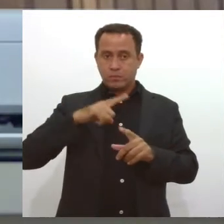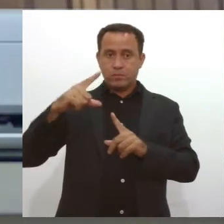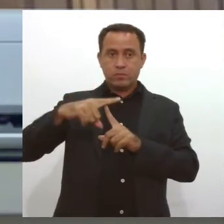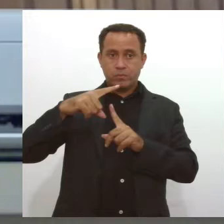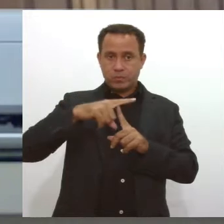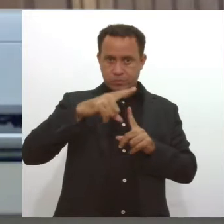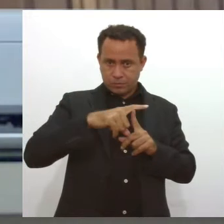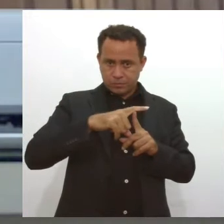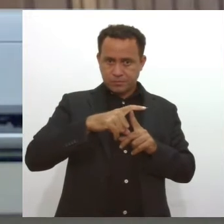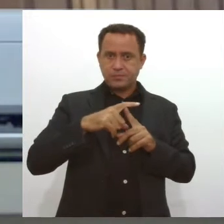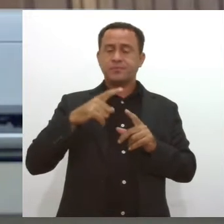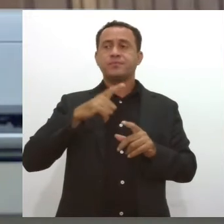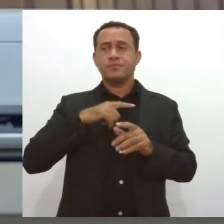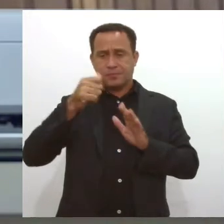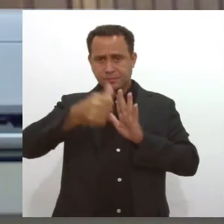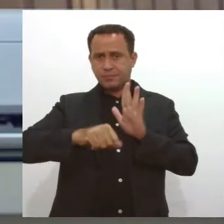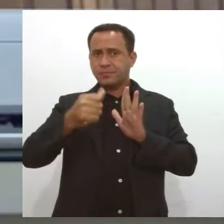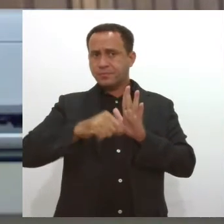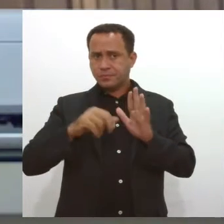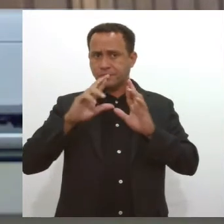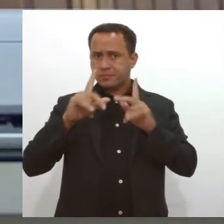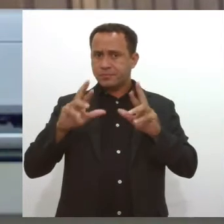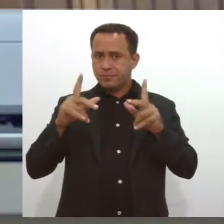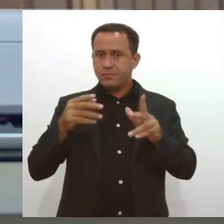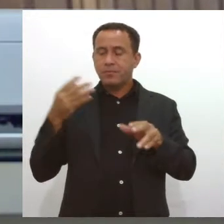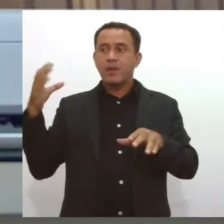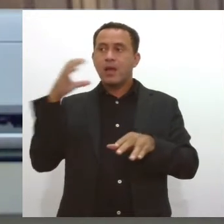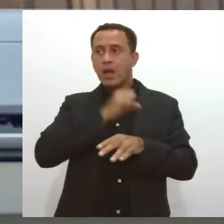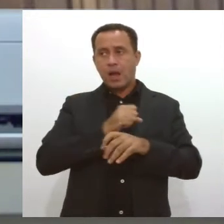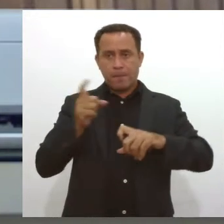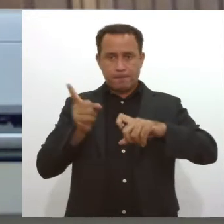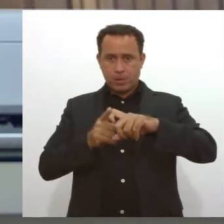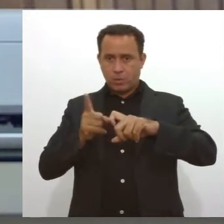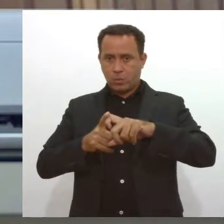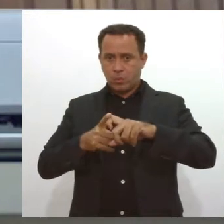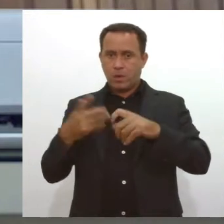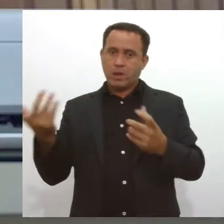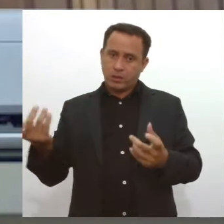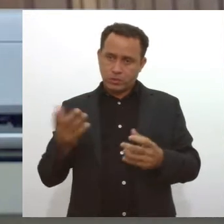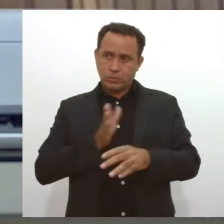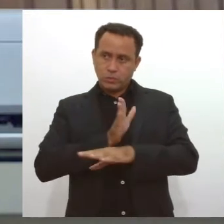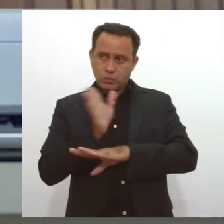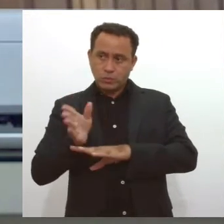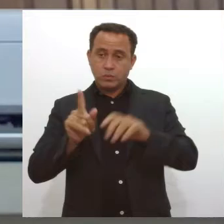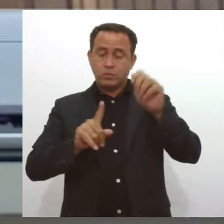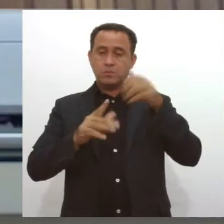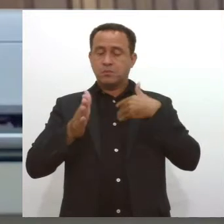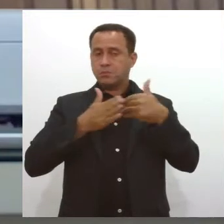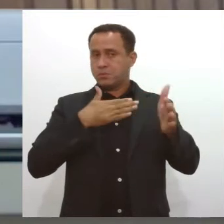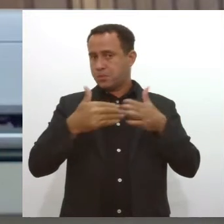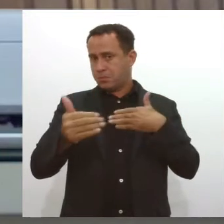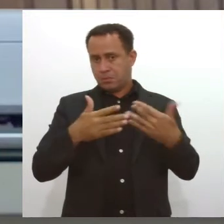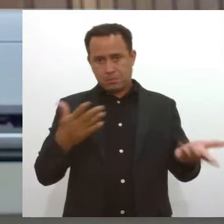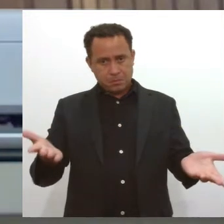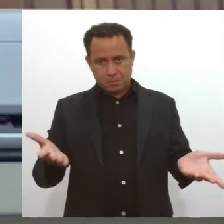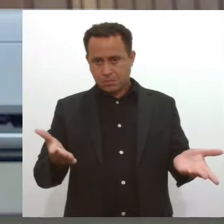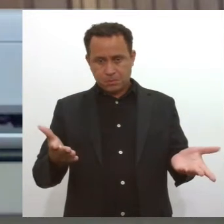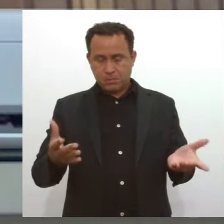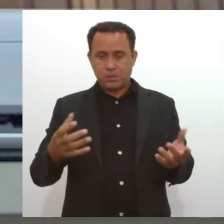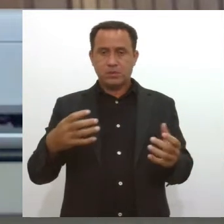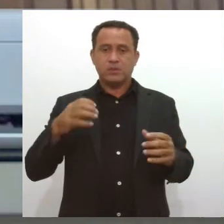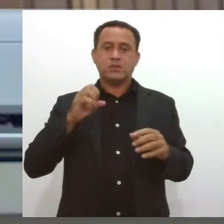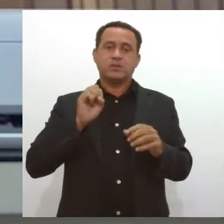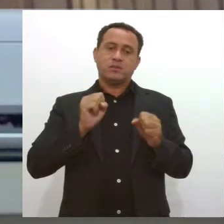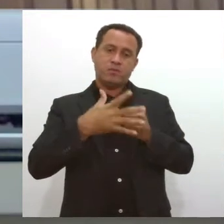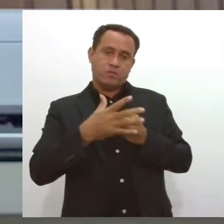tenha um odor diferenciado, a gente procura imediatamente o cirurgião dentista, mesmo independente de estar na época de Covid ou